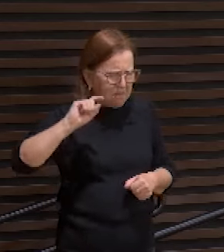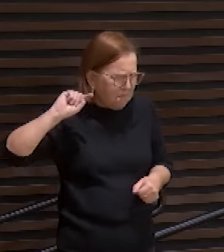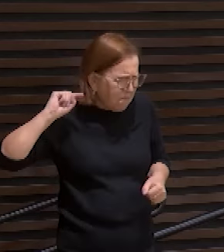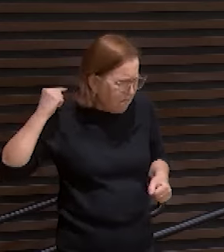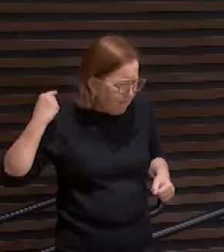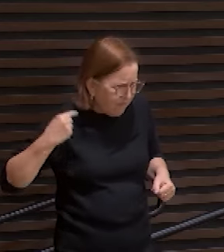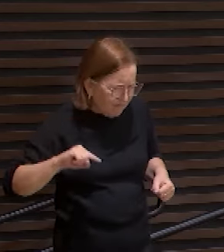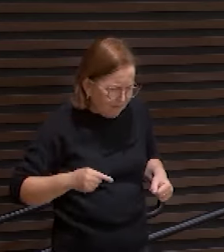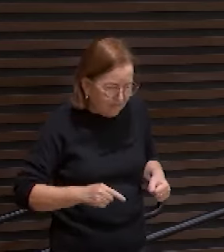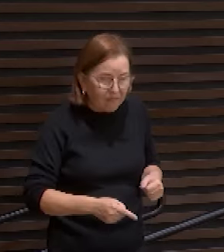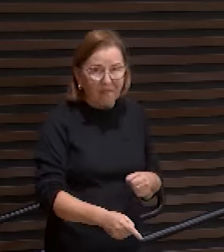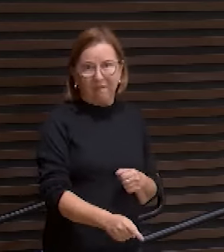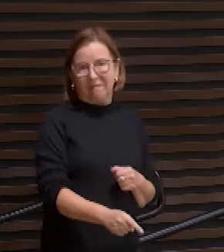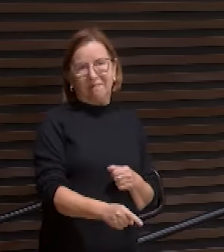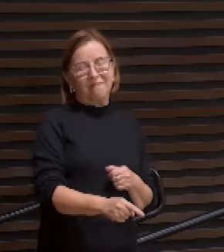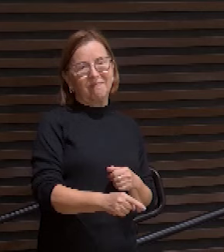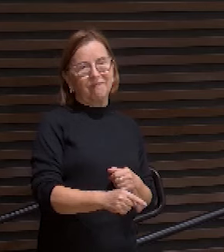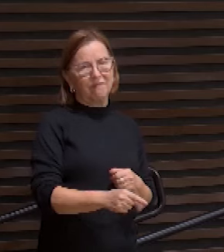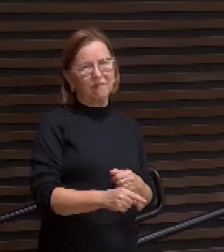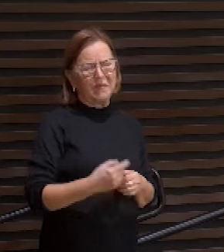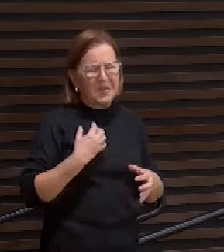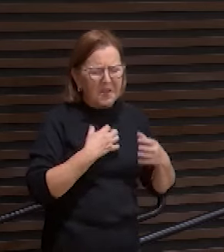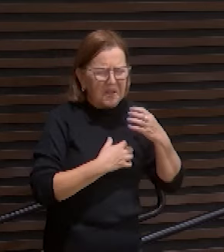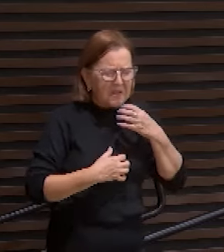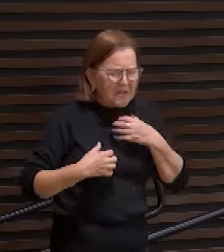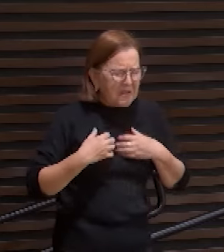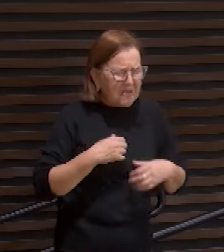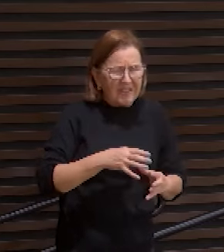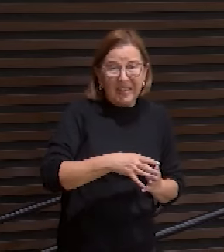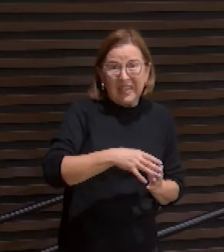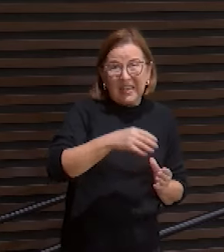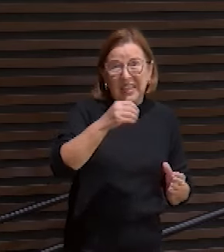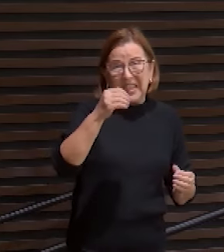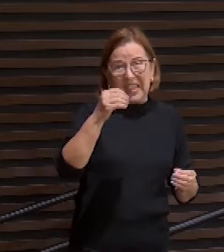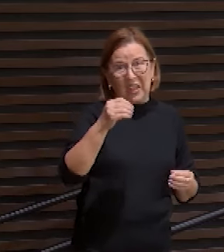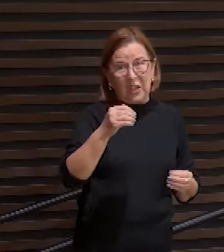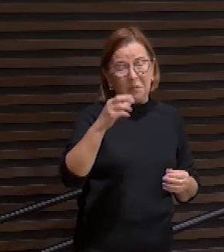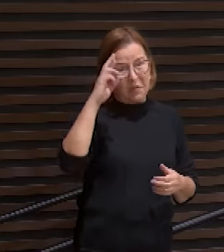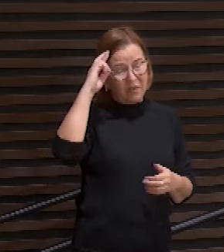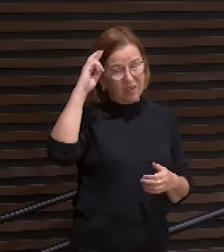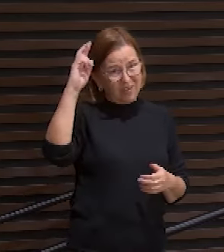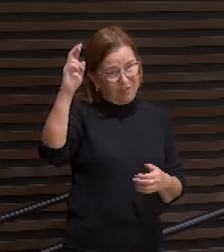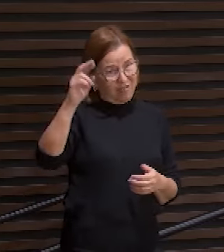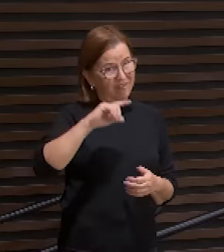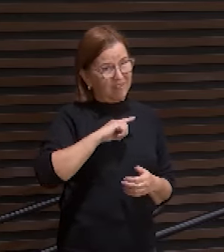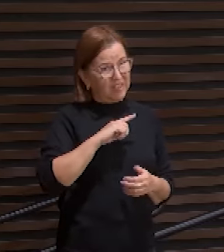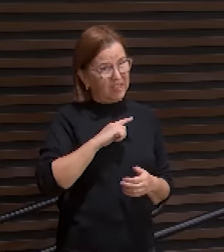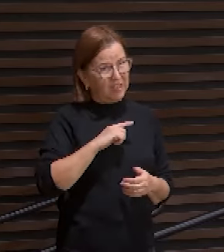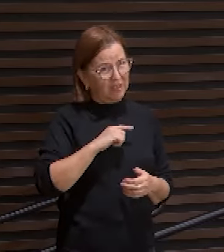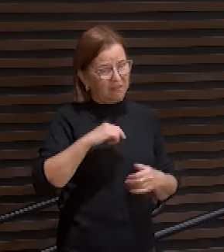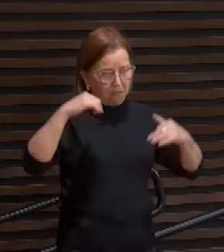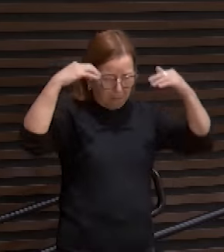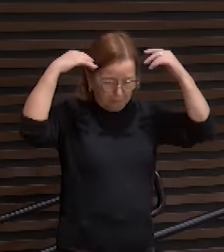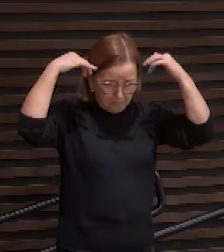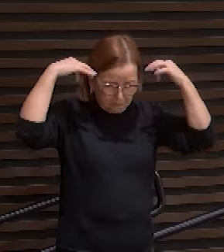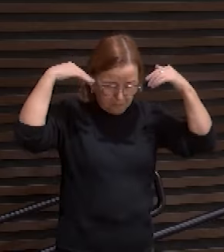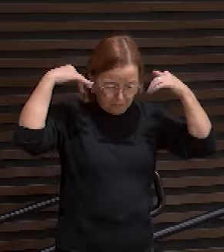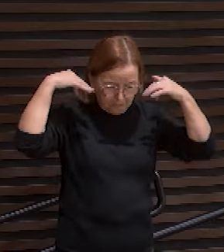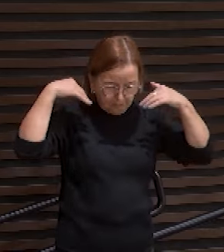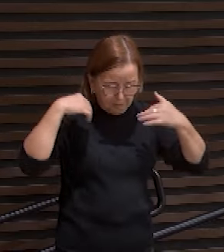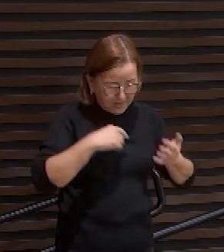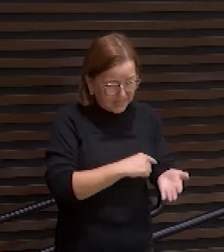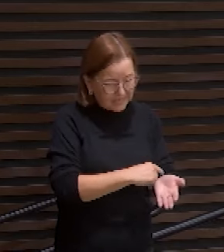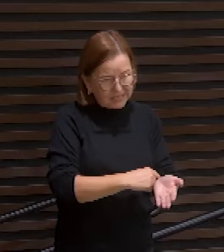tamanho, angústia de alma que este homem passou, ele suou sangue no